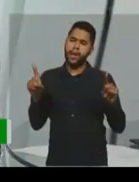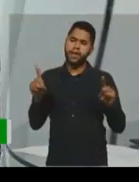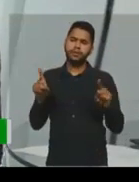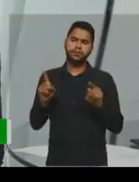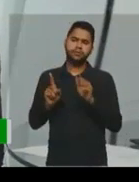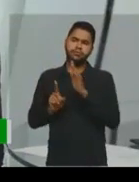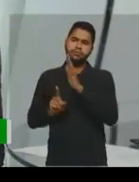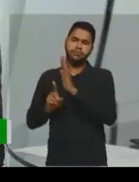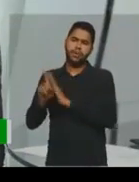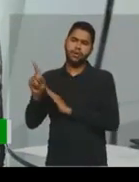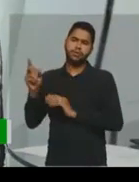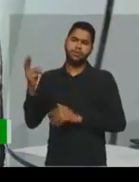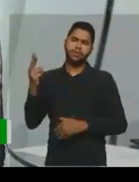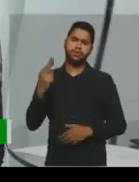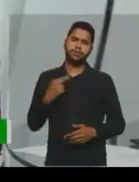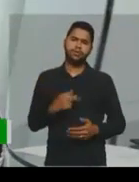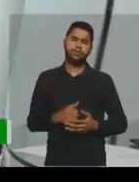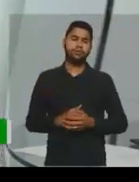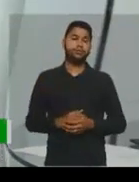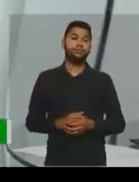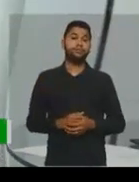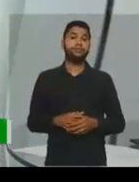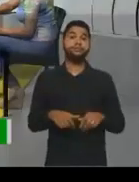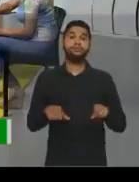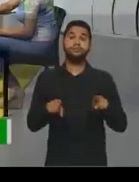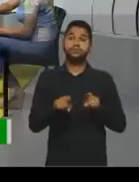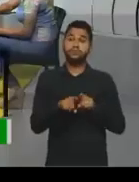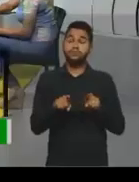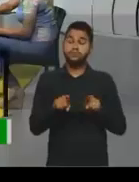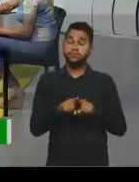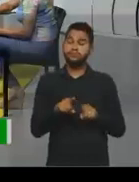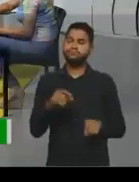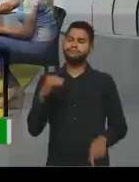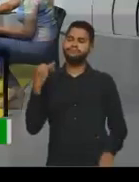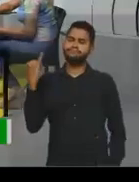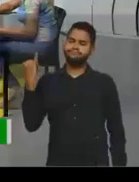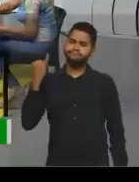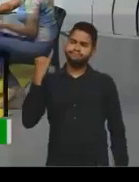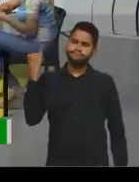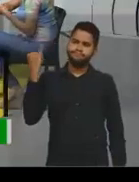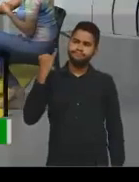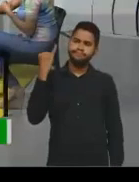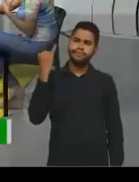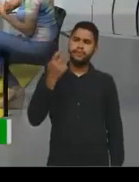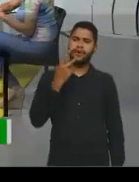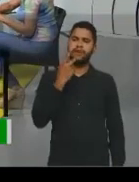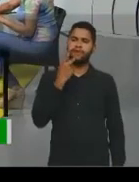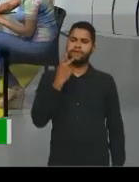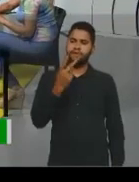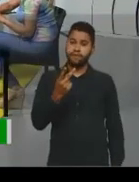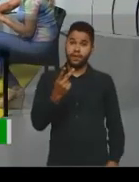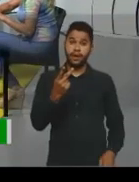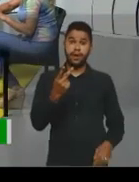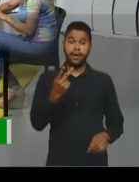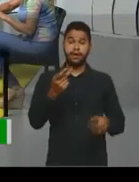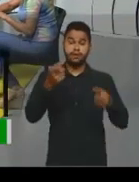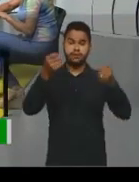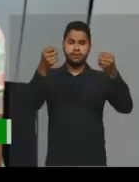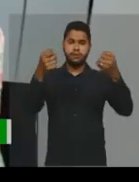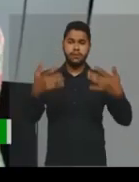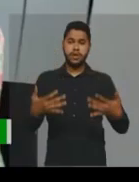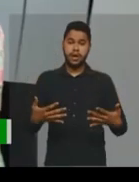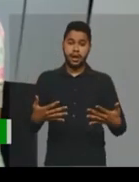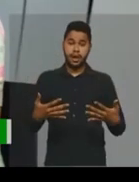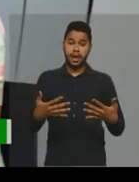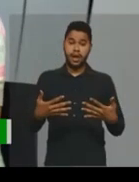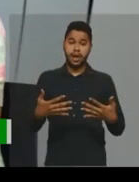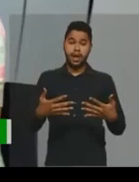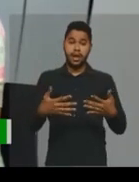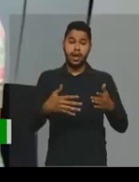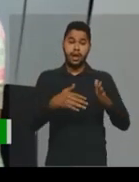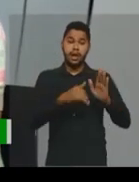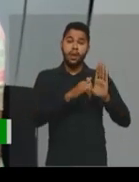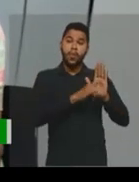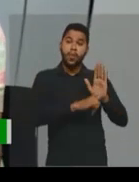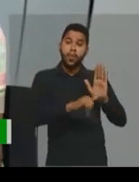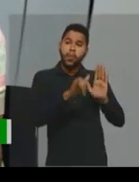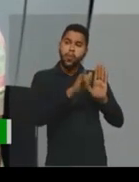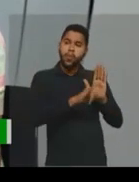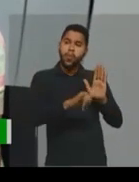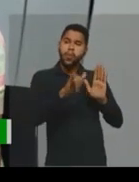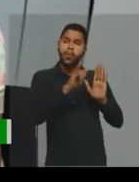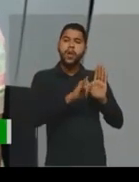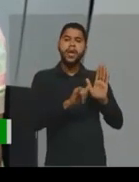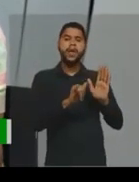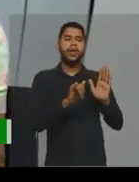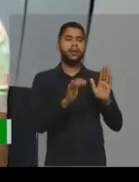e a resposta. E também, né, professora, é importantíssimo a gente falar, deixar bem claro que a notícia, ela é